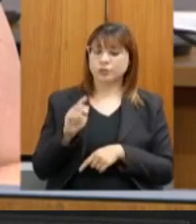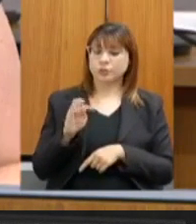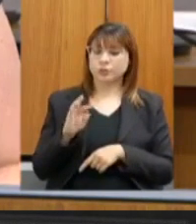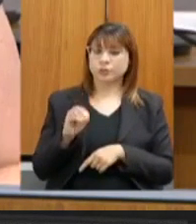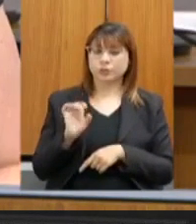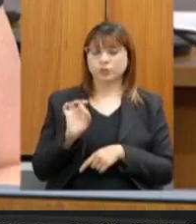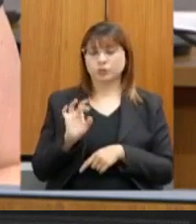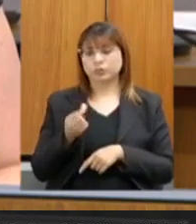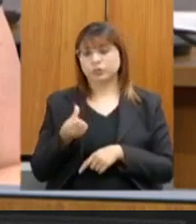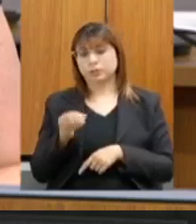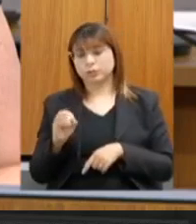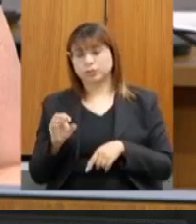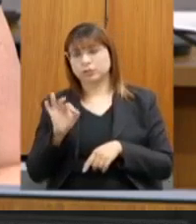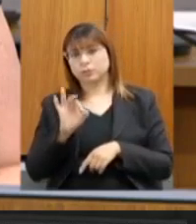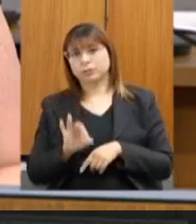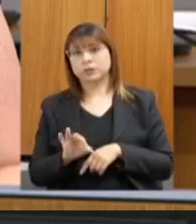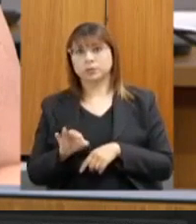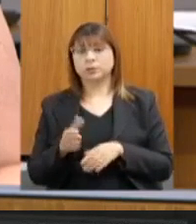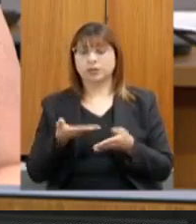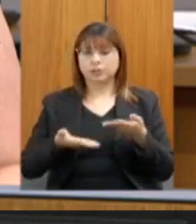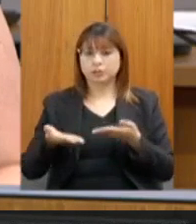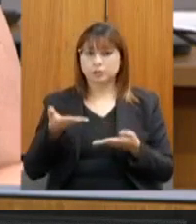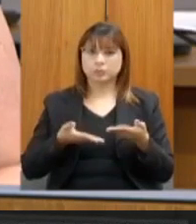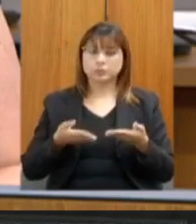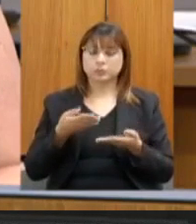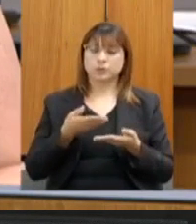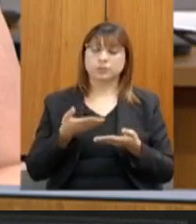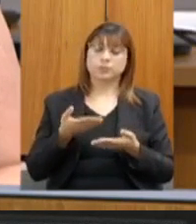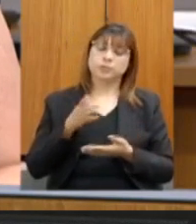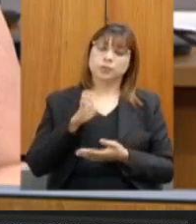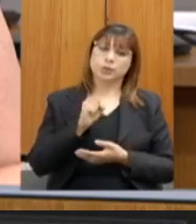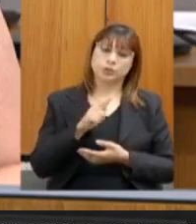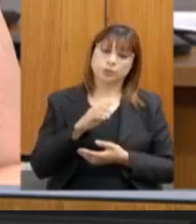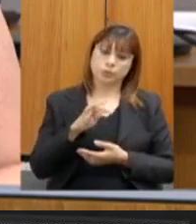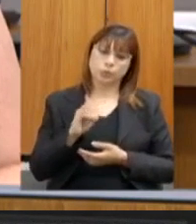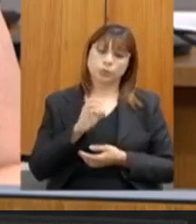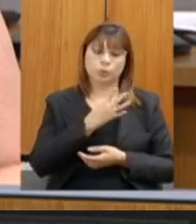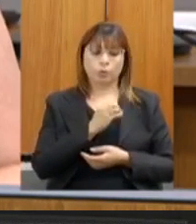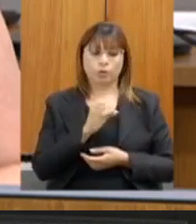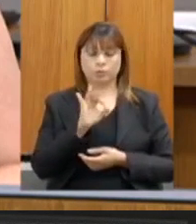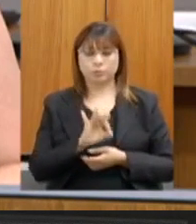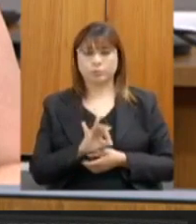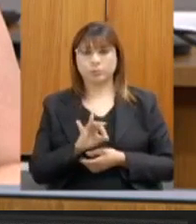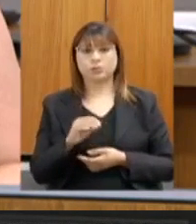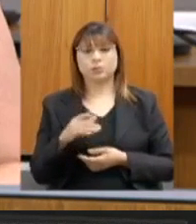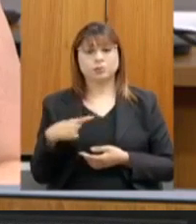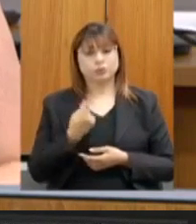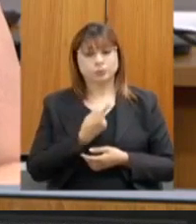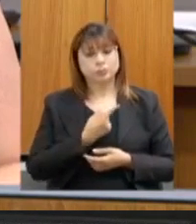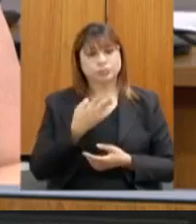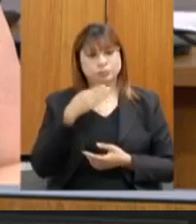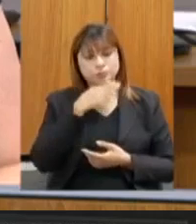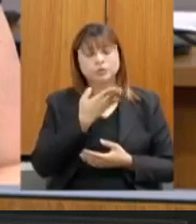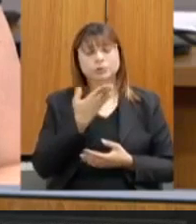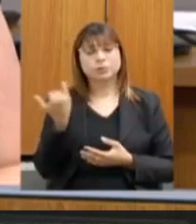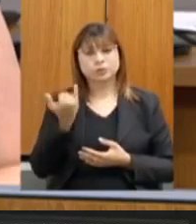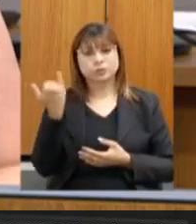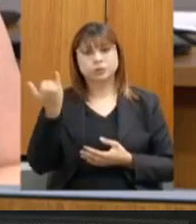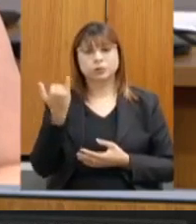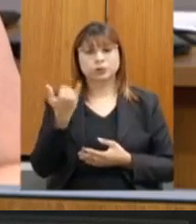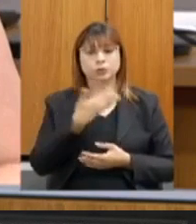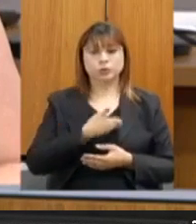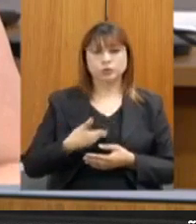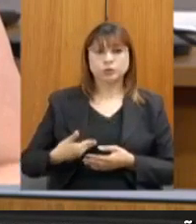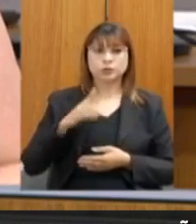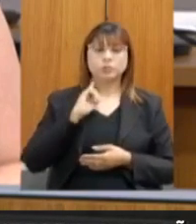% e tratamento de esgoto, então, uma cobertura de 40%, mostrando que é fundamental e importantíssimo a atuação não só do governo de